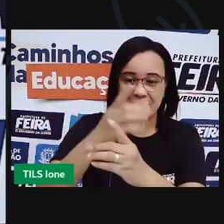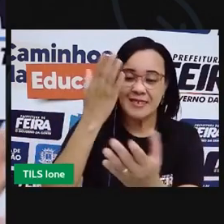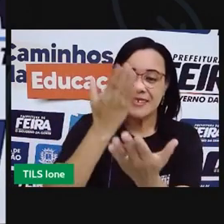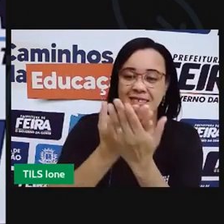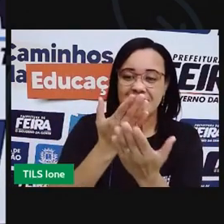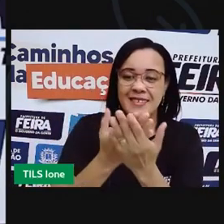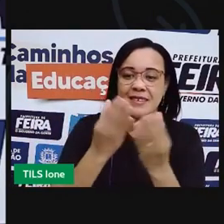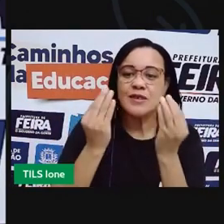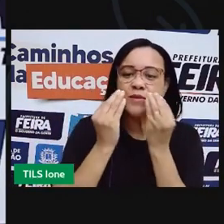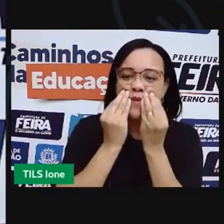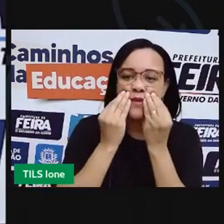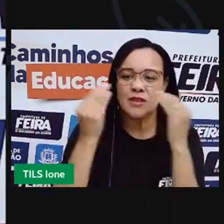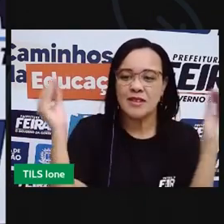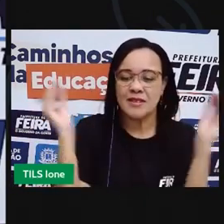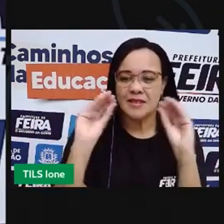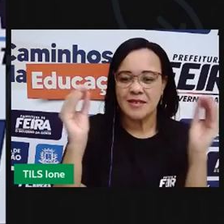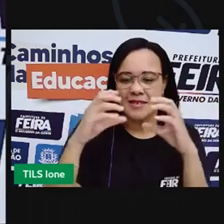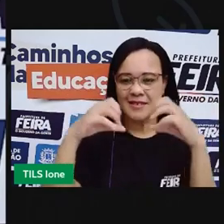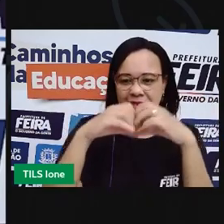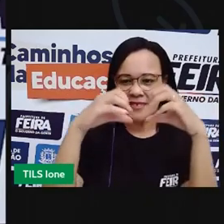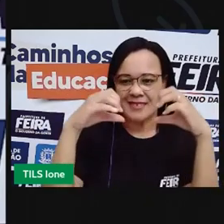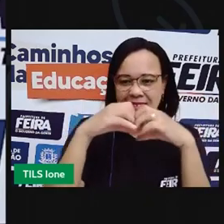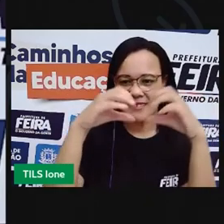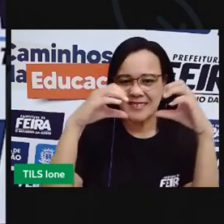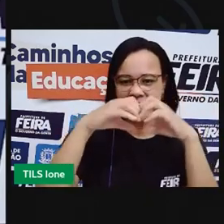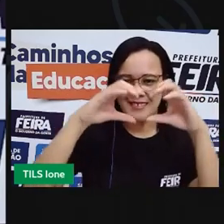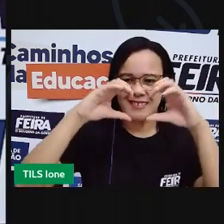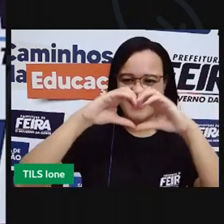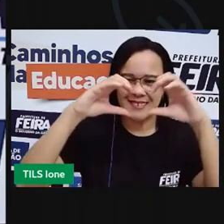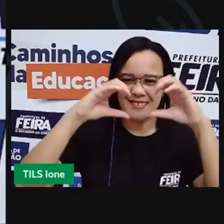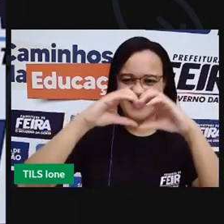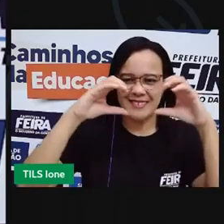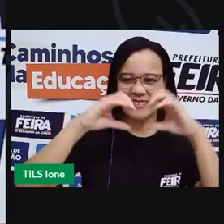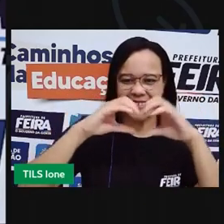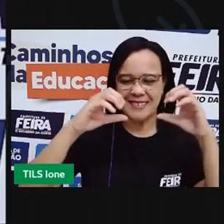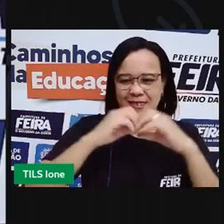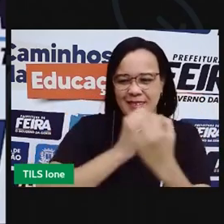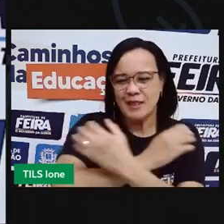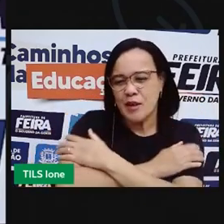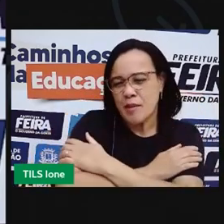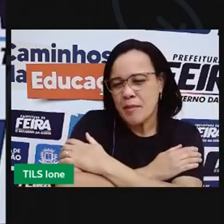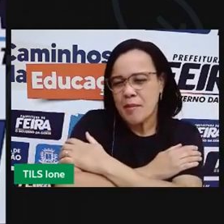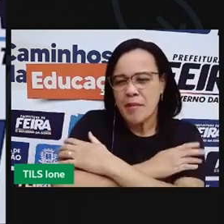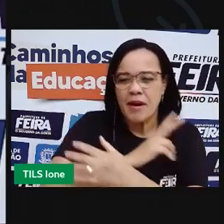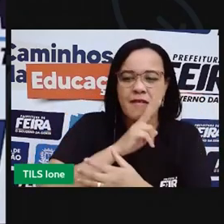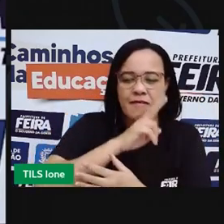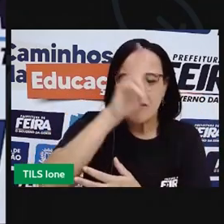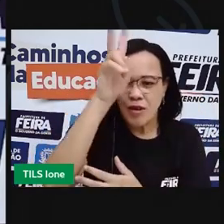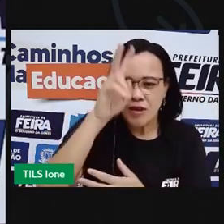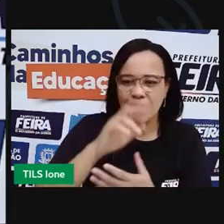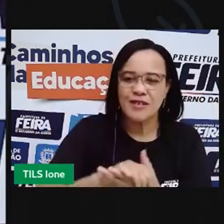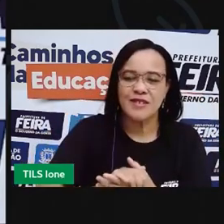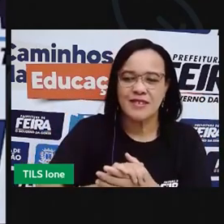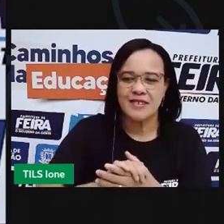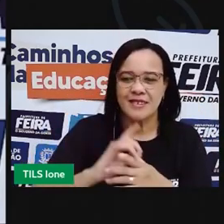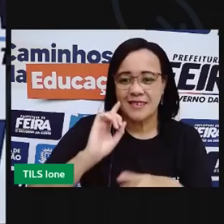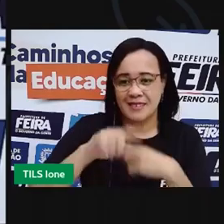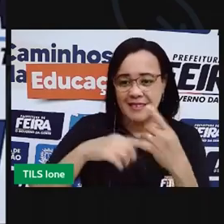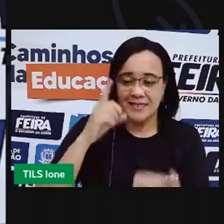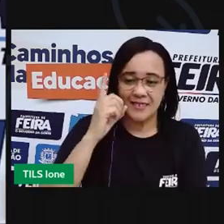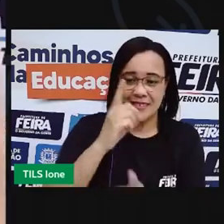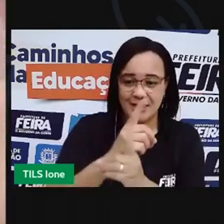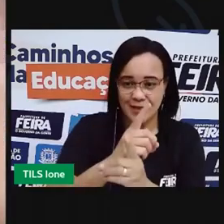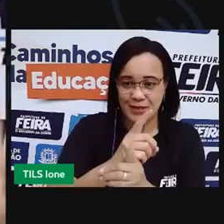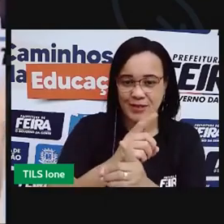Beijo grande no coração e na próxima aula recebem um abraço bem apertado a gente se vê no próximo